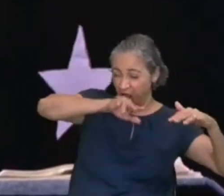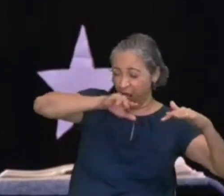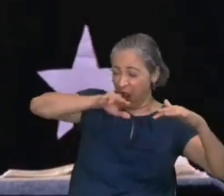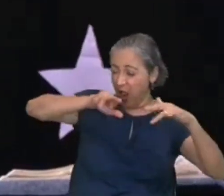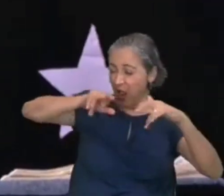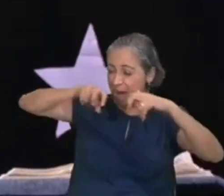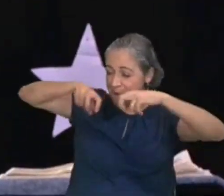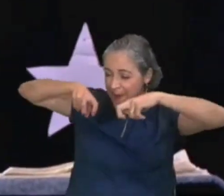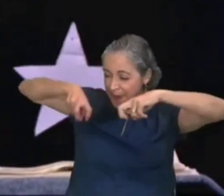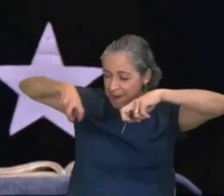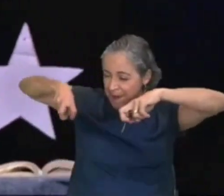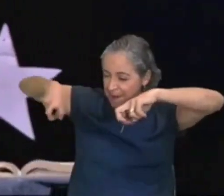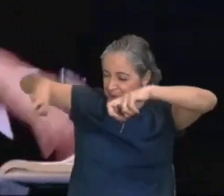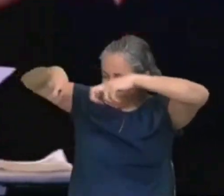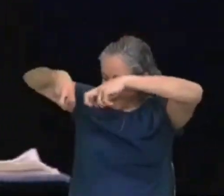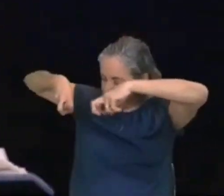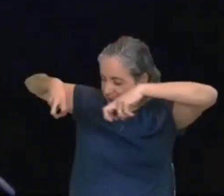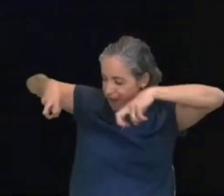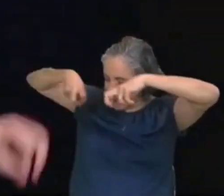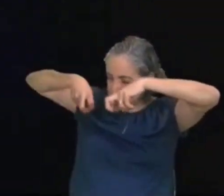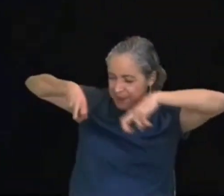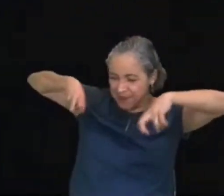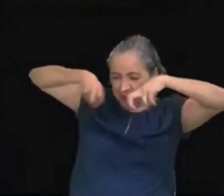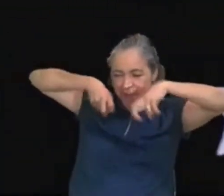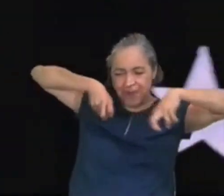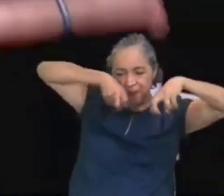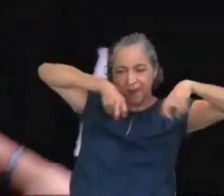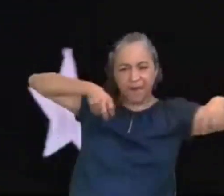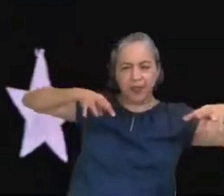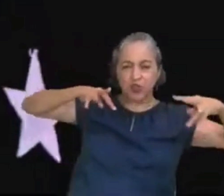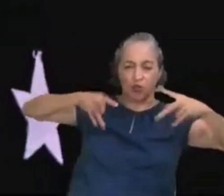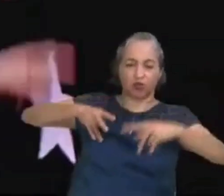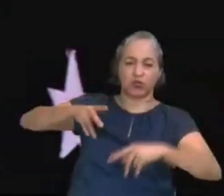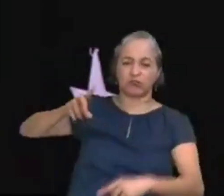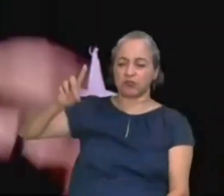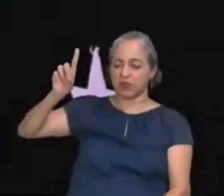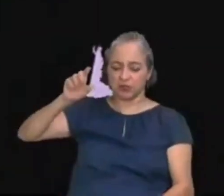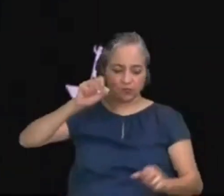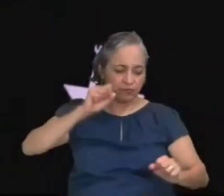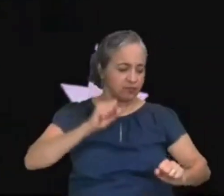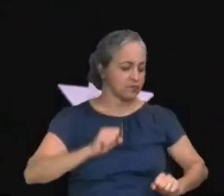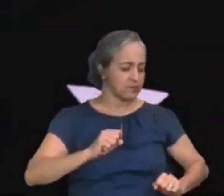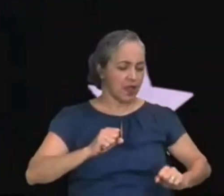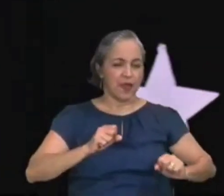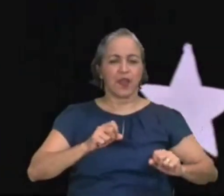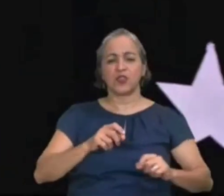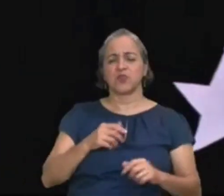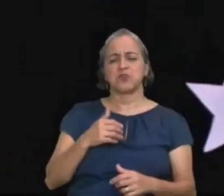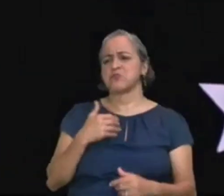verso 11, não importa se for, Hitler, vai se ajoelhar,